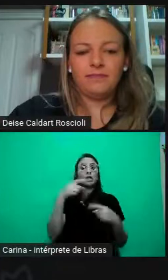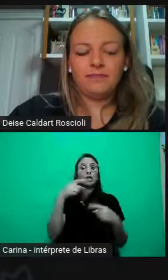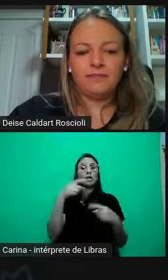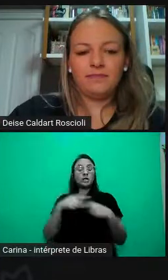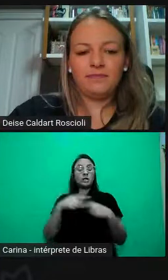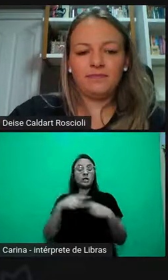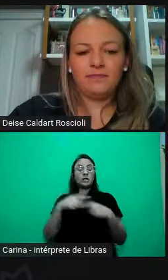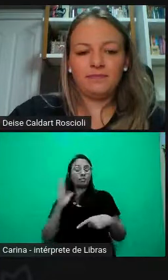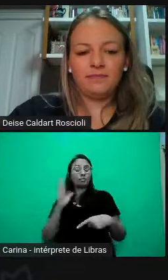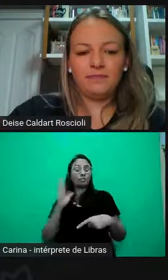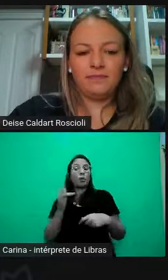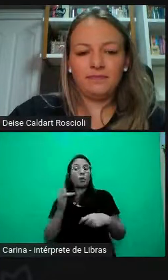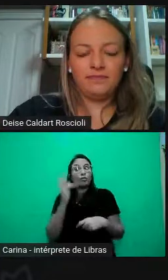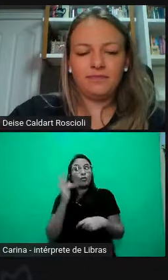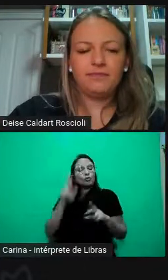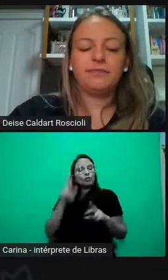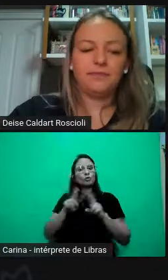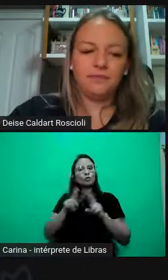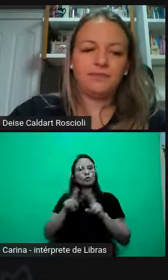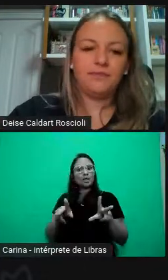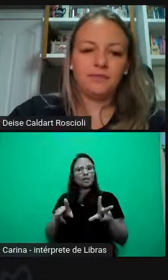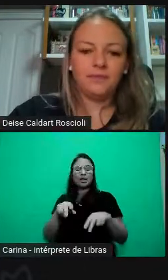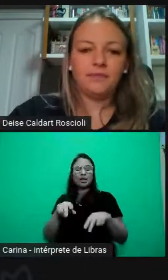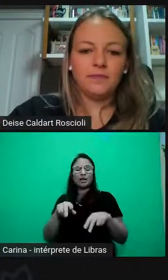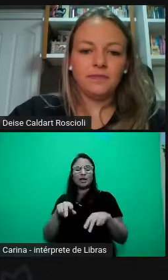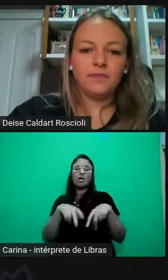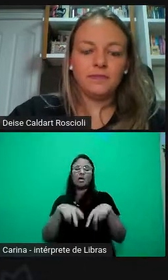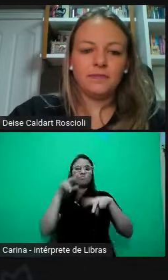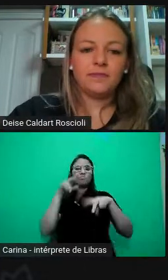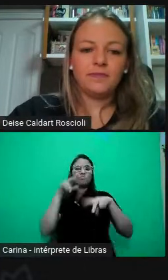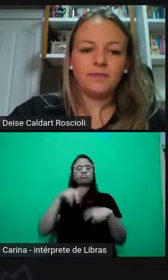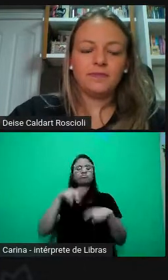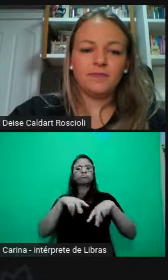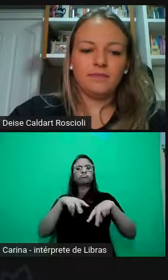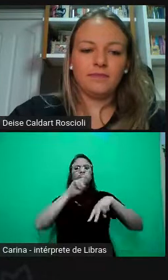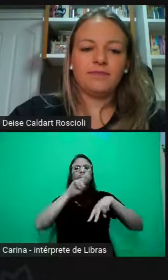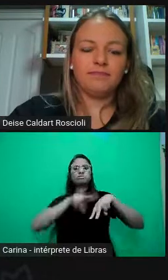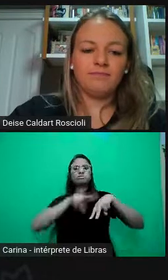falando só de uma questão de gênero, né? Homens e mulheres vão sair com uma trajetória diferente.